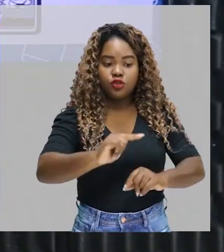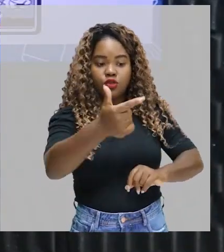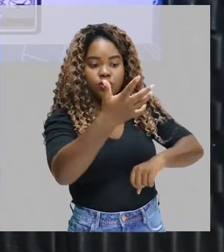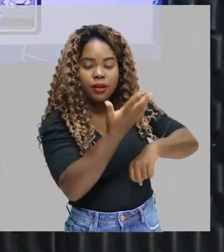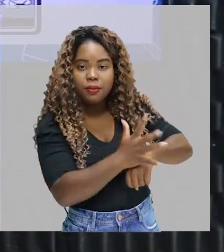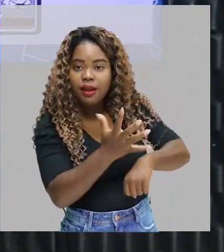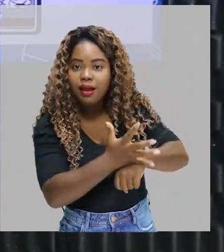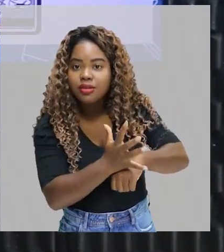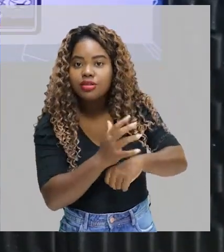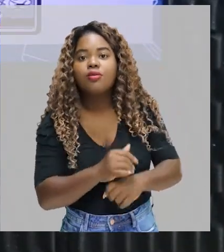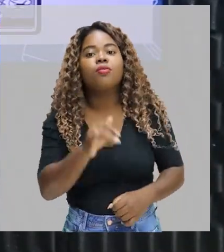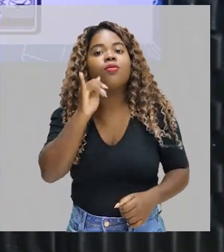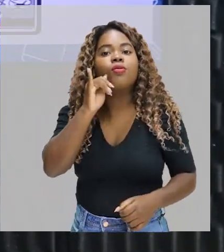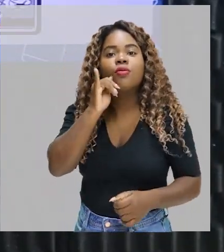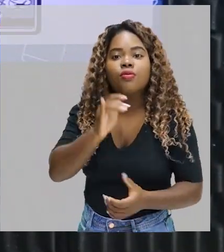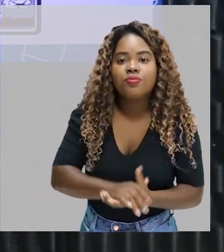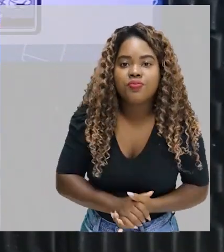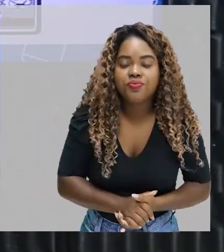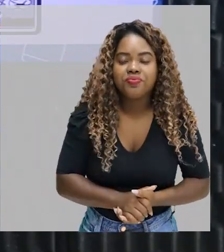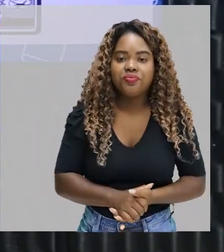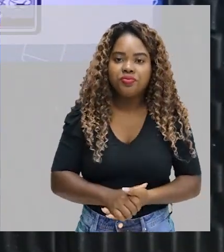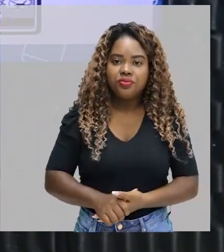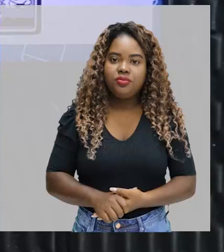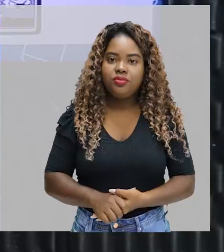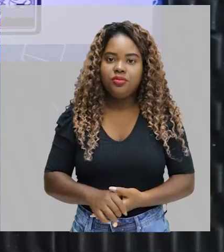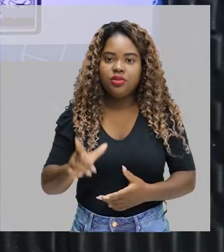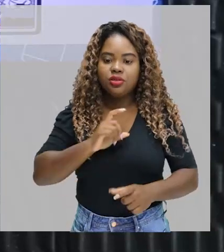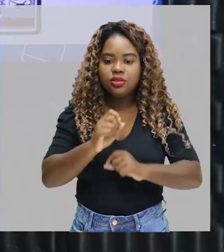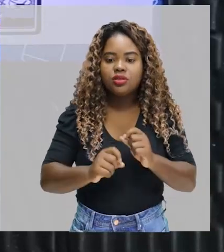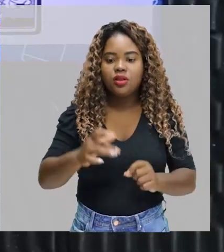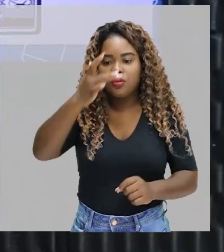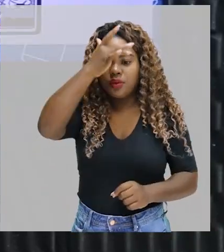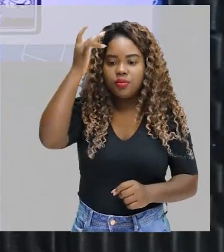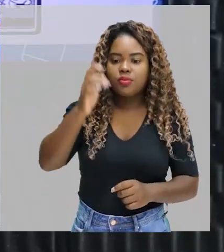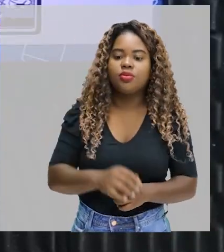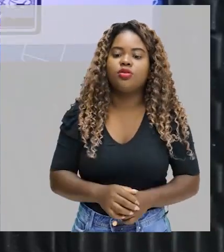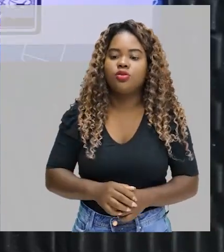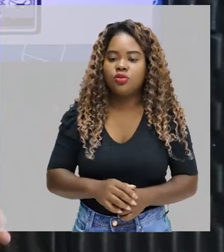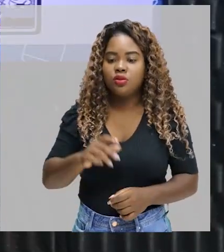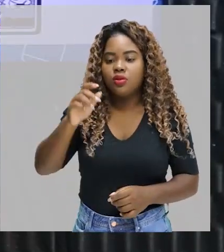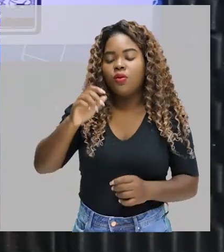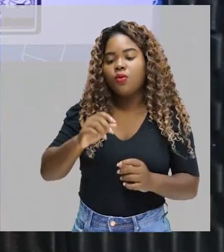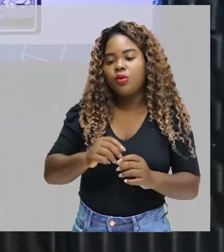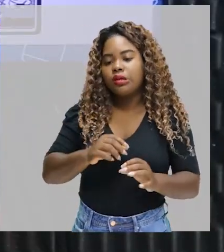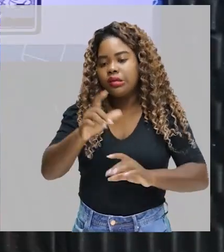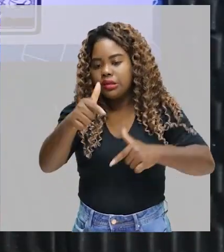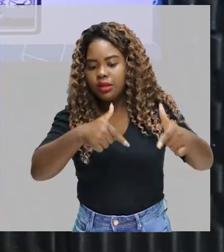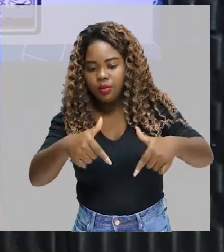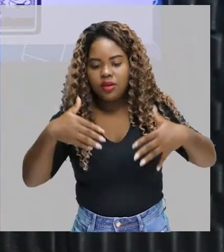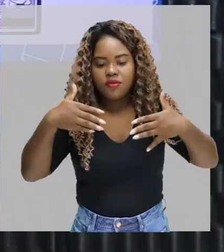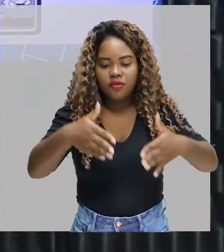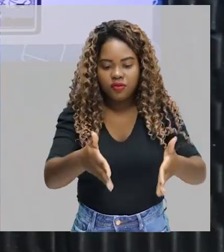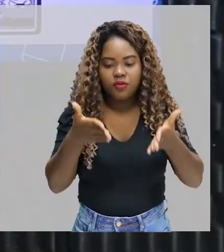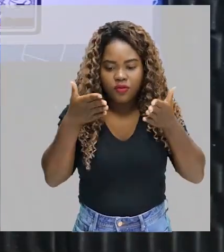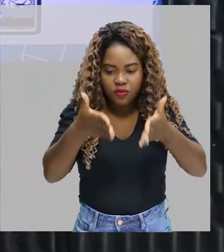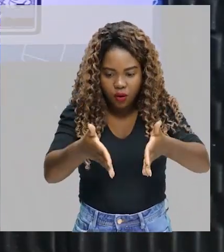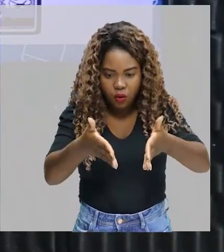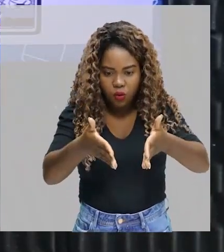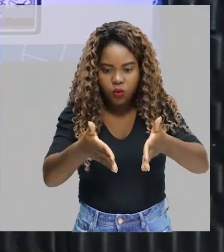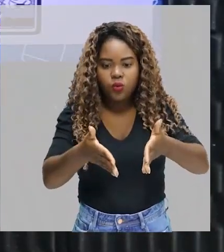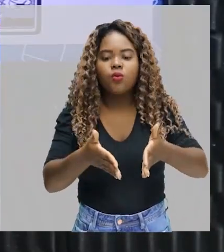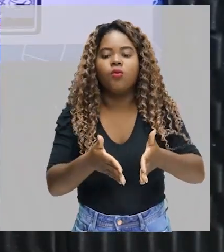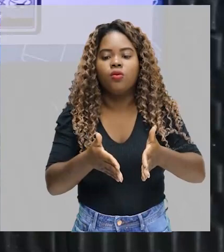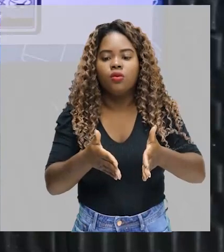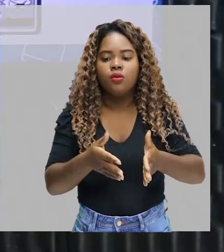por exemplo. Se você pegar um pedreiro, por exemplo, que trabalha aí com obras, esse tem na sua prática